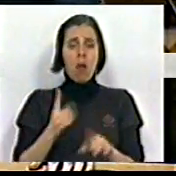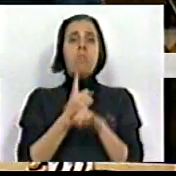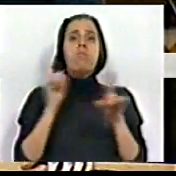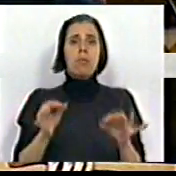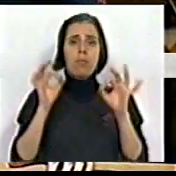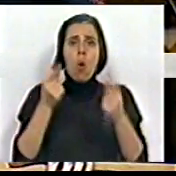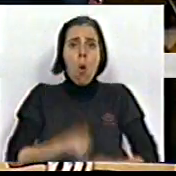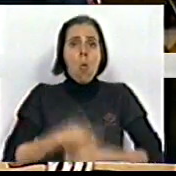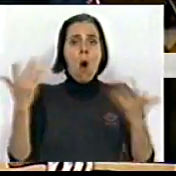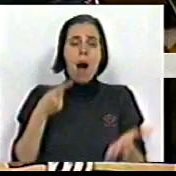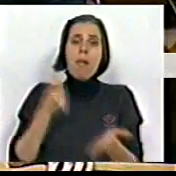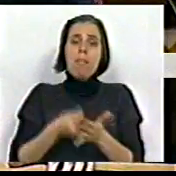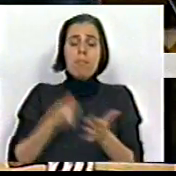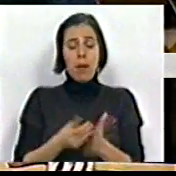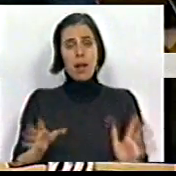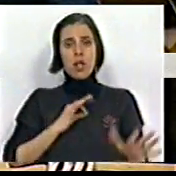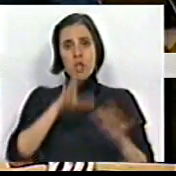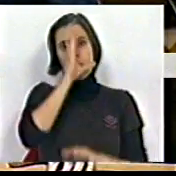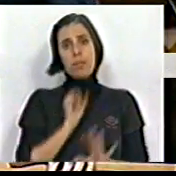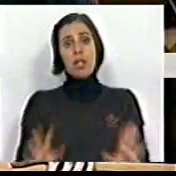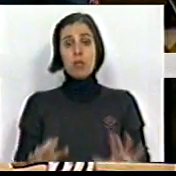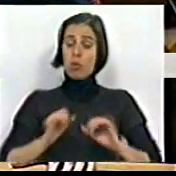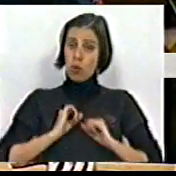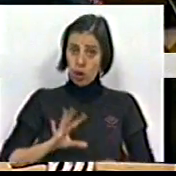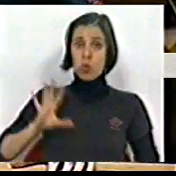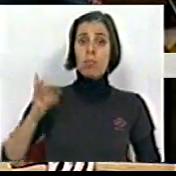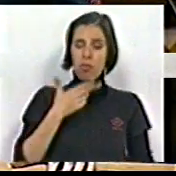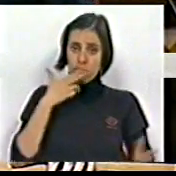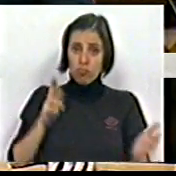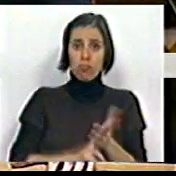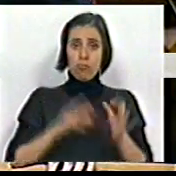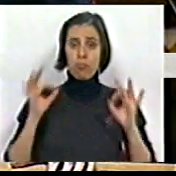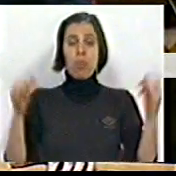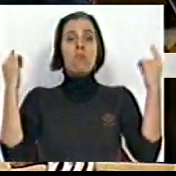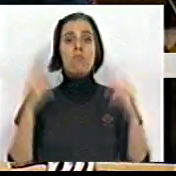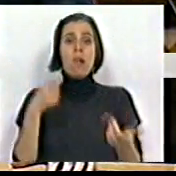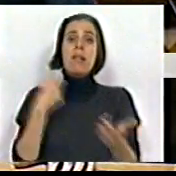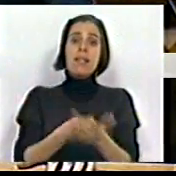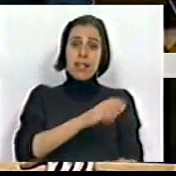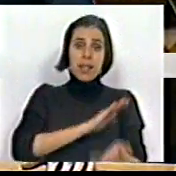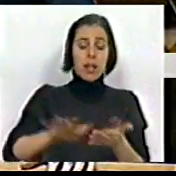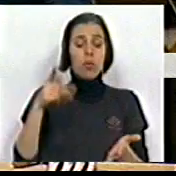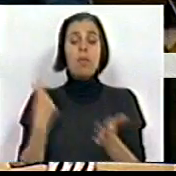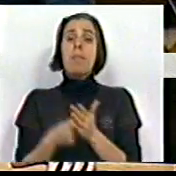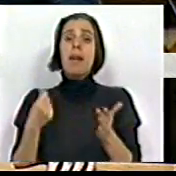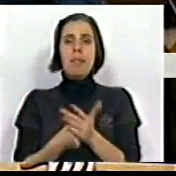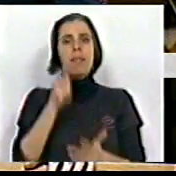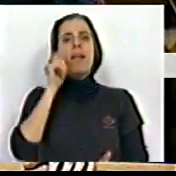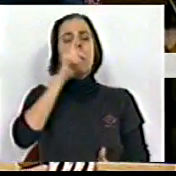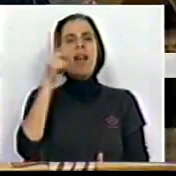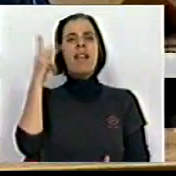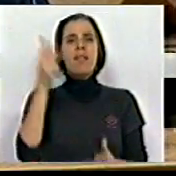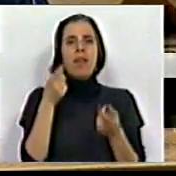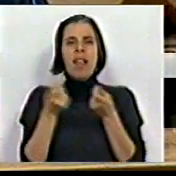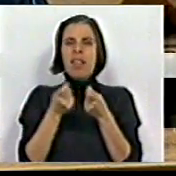porque não têm dinheiro para pagar, Senhor Ministro. No nosso país, de facto, só está isento desse pagamento aqueles que